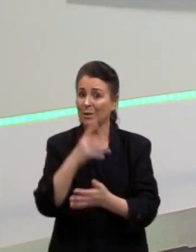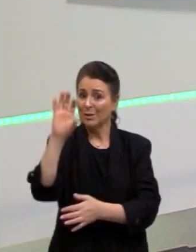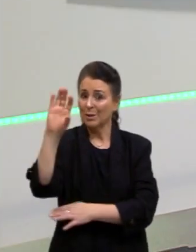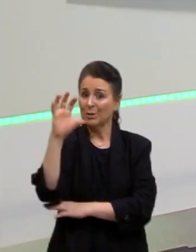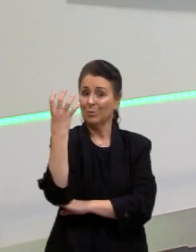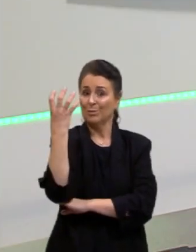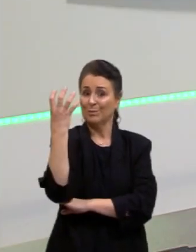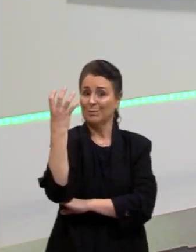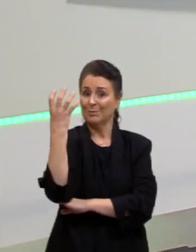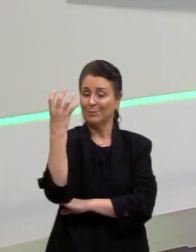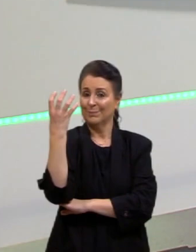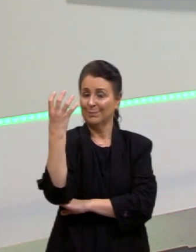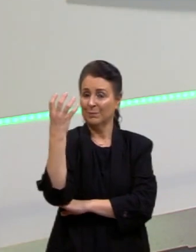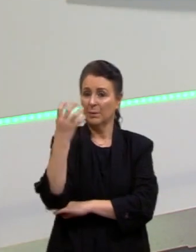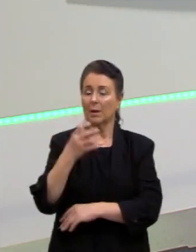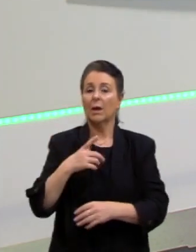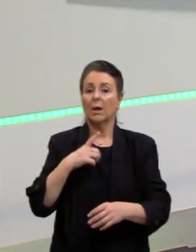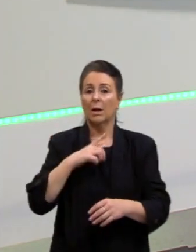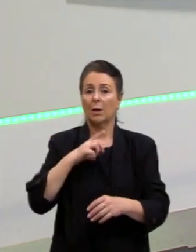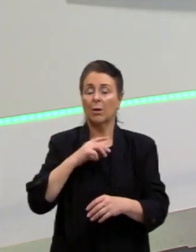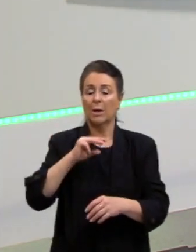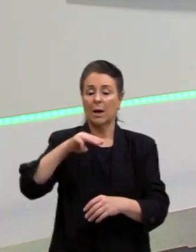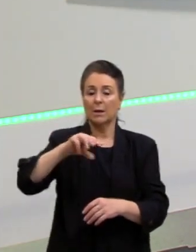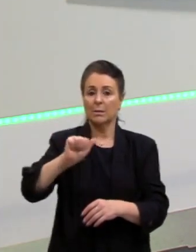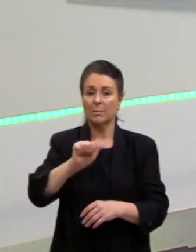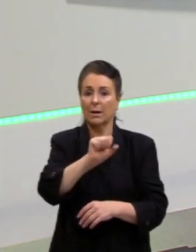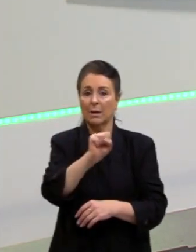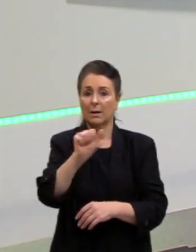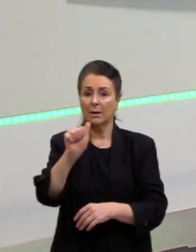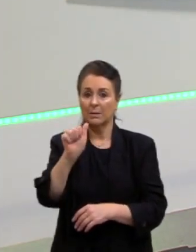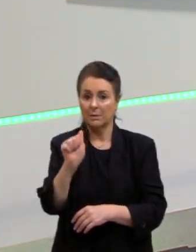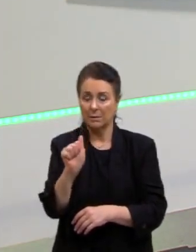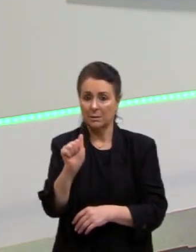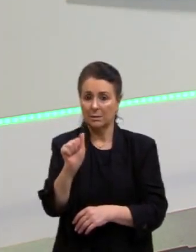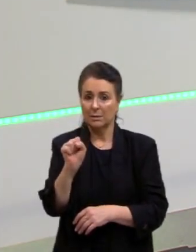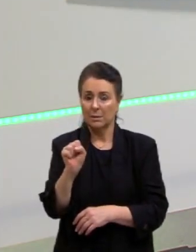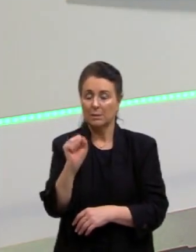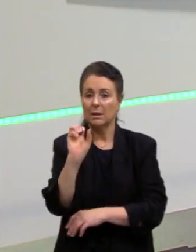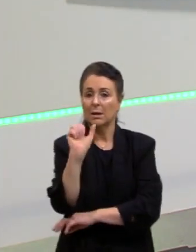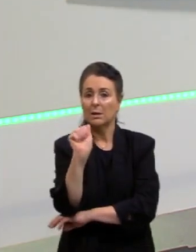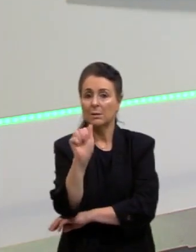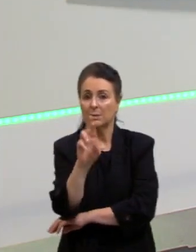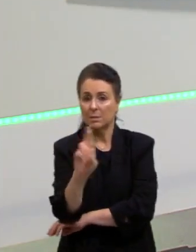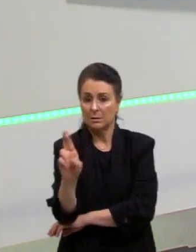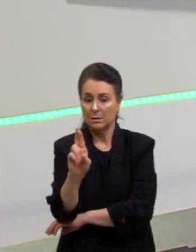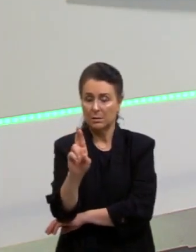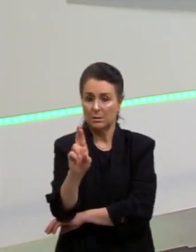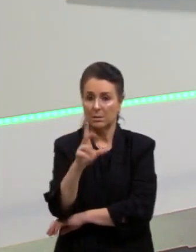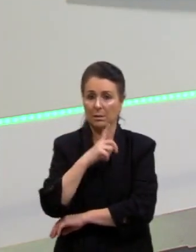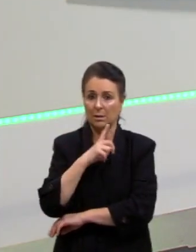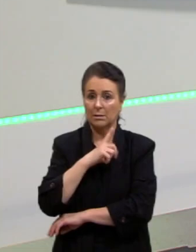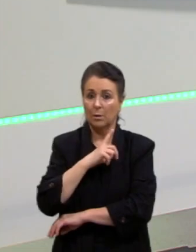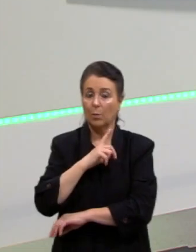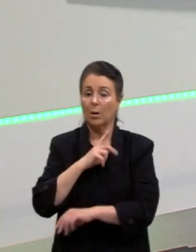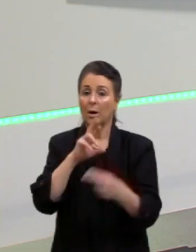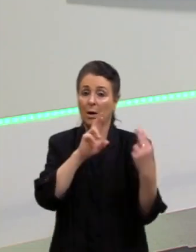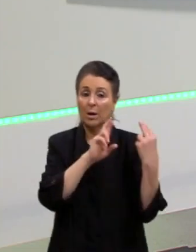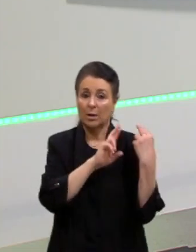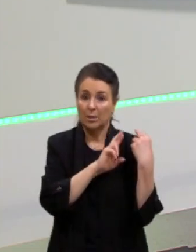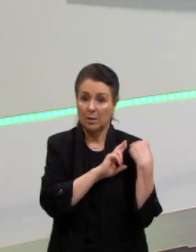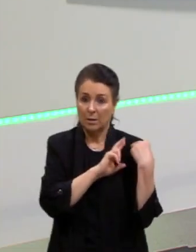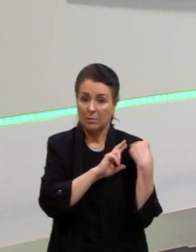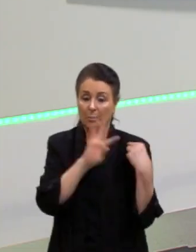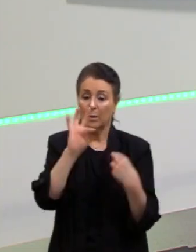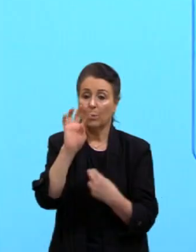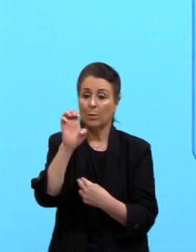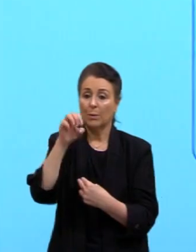dar isso aí? As massas de ar. Essas massas de ar vão ser responsáveis, como eu falei para vocês, ao tempo. Então, quando nós